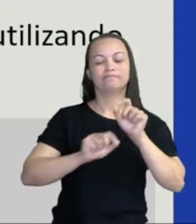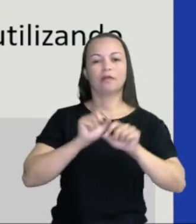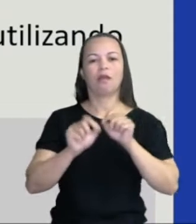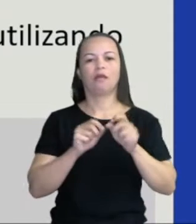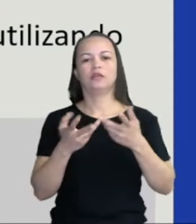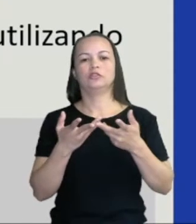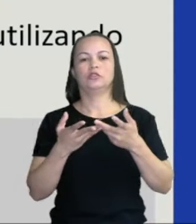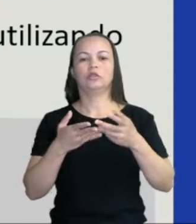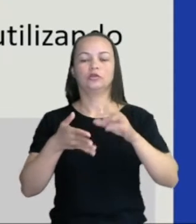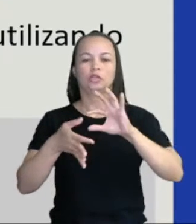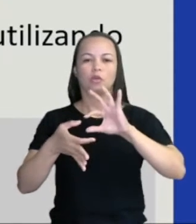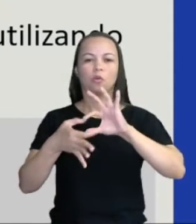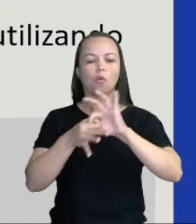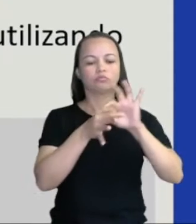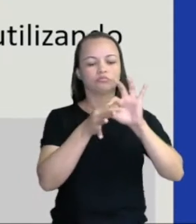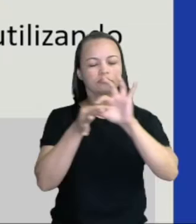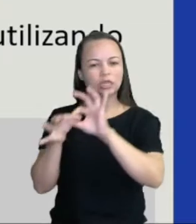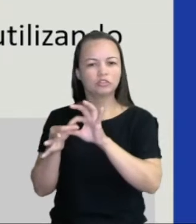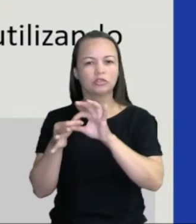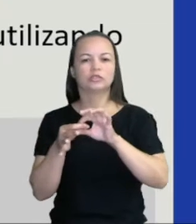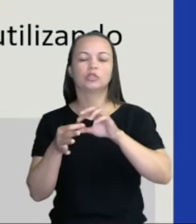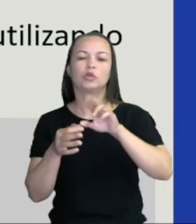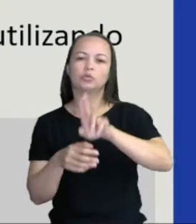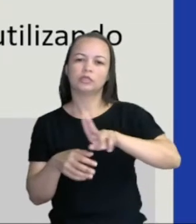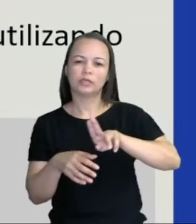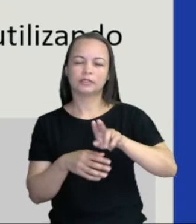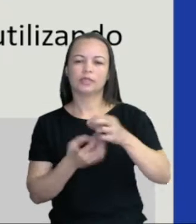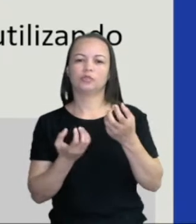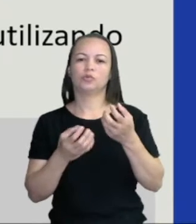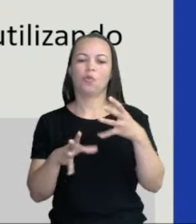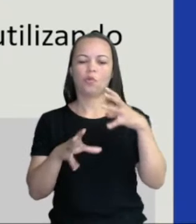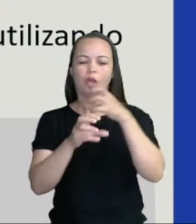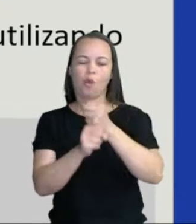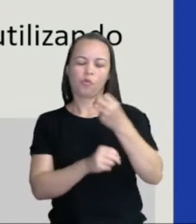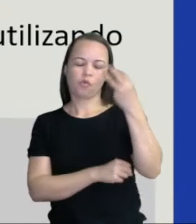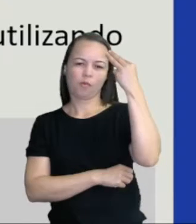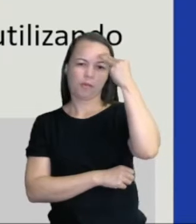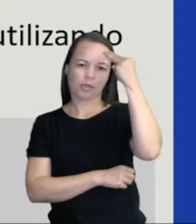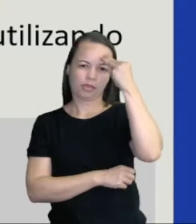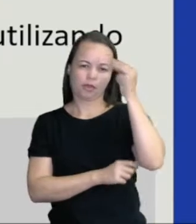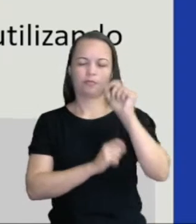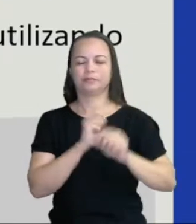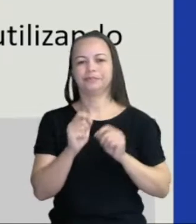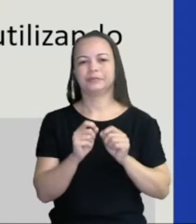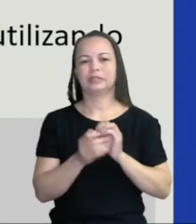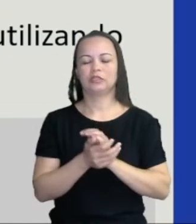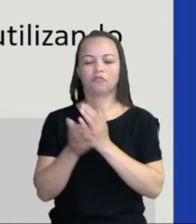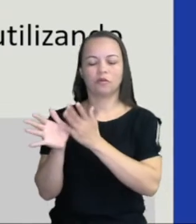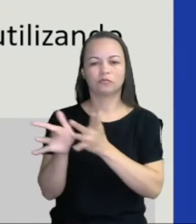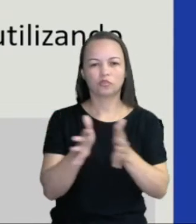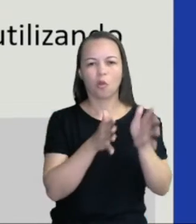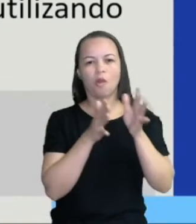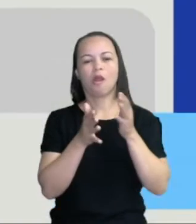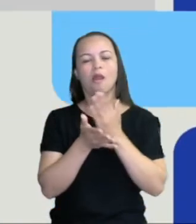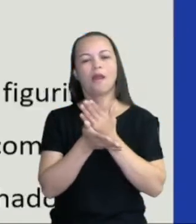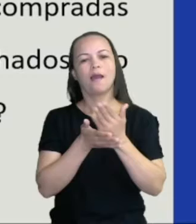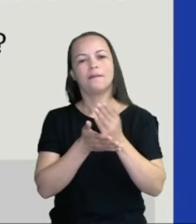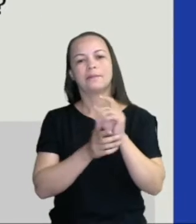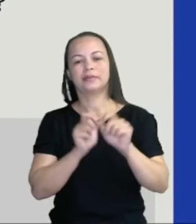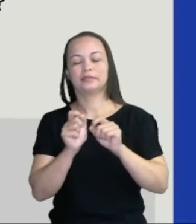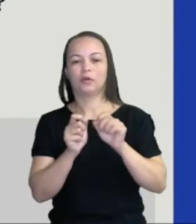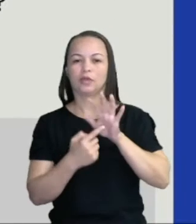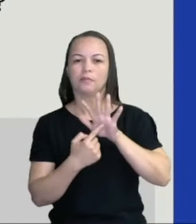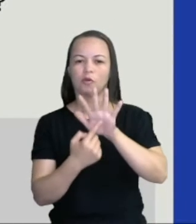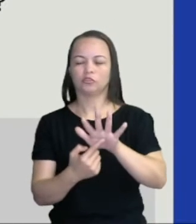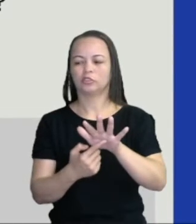contextualizadas e utilizando o cálculo mental. Beleza? Então vamos lá, vamos iniciar, porque eu trago aqui para